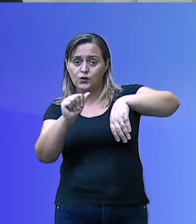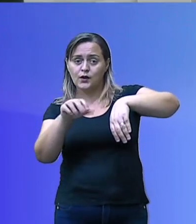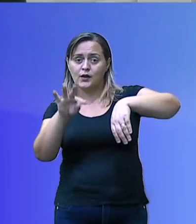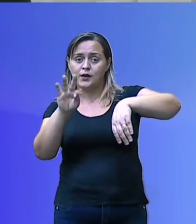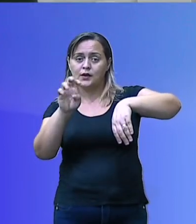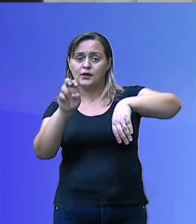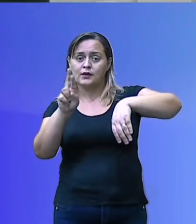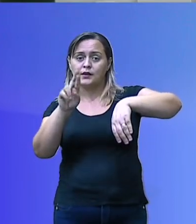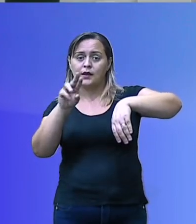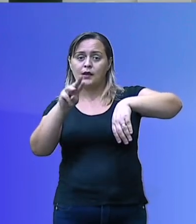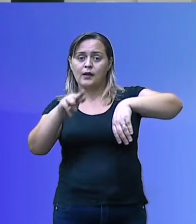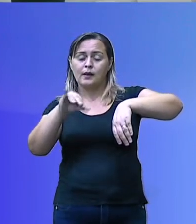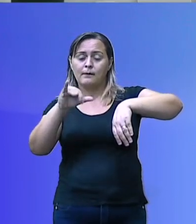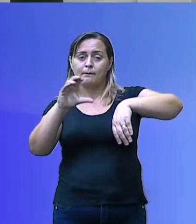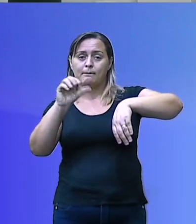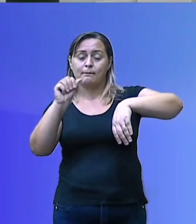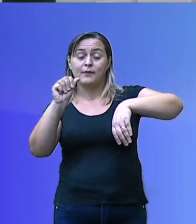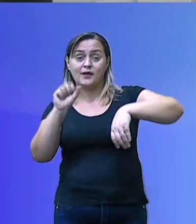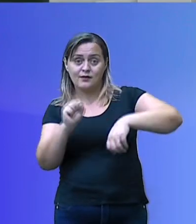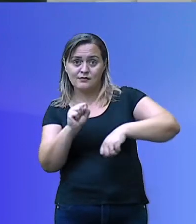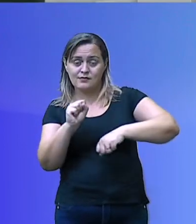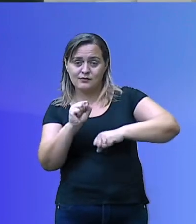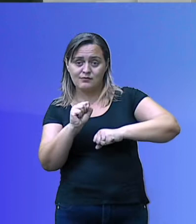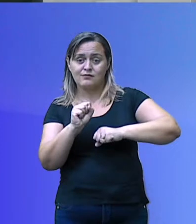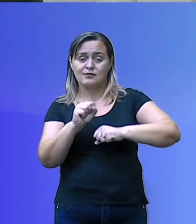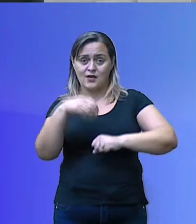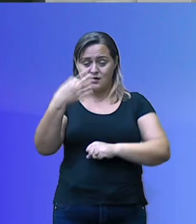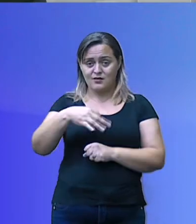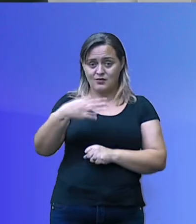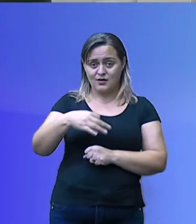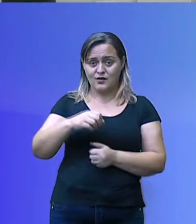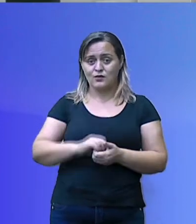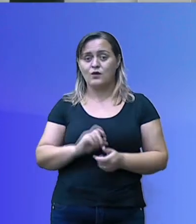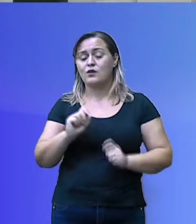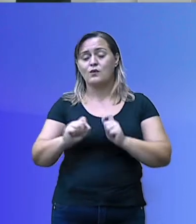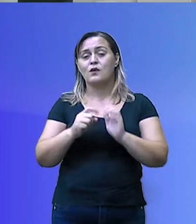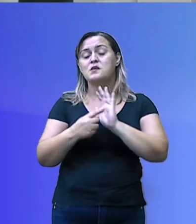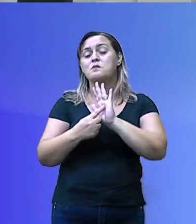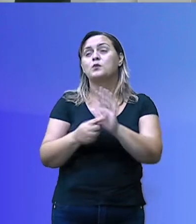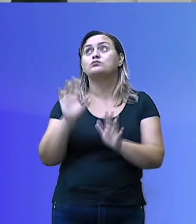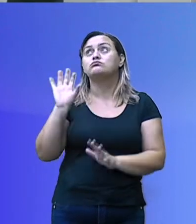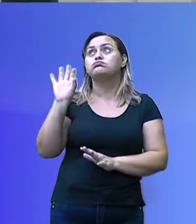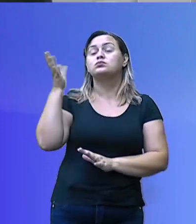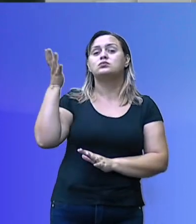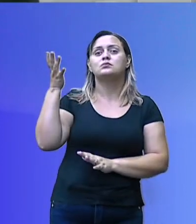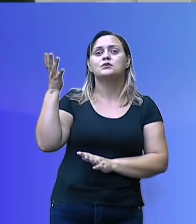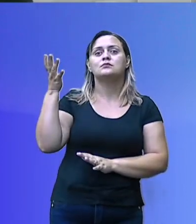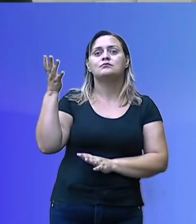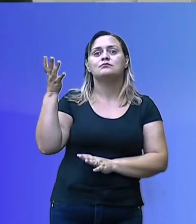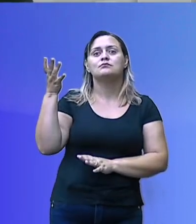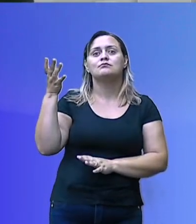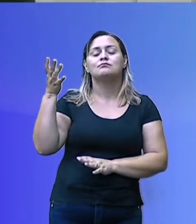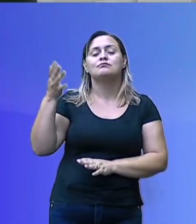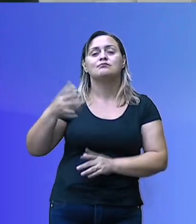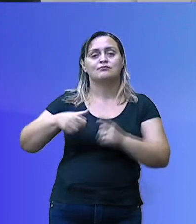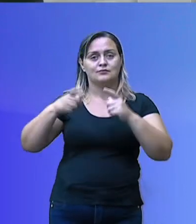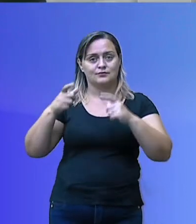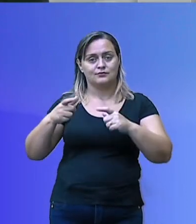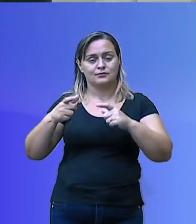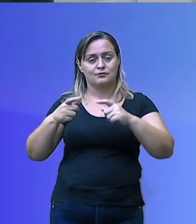zonas térmicas, são as zonas climáticas. Nós temos, na linha do Equador,